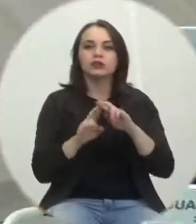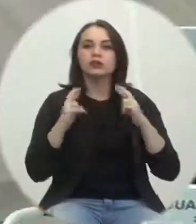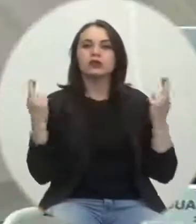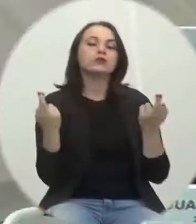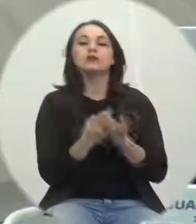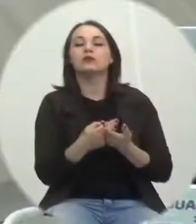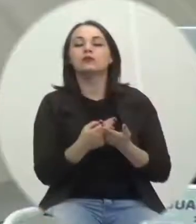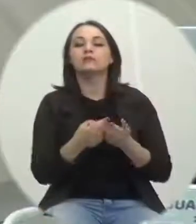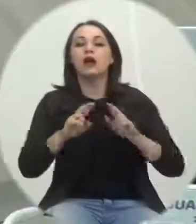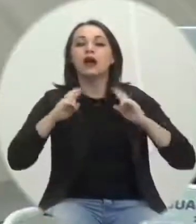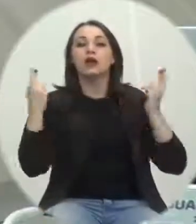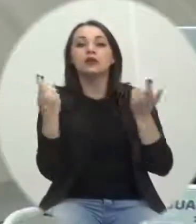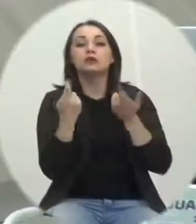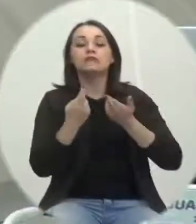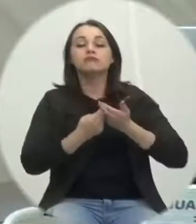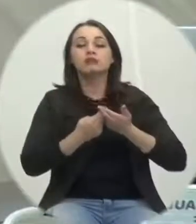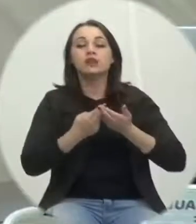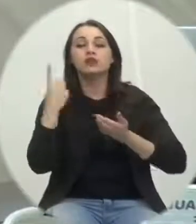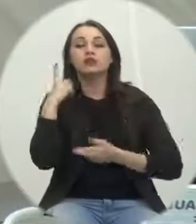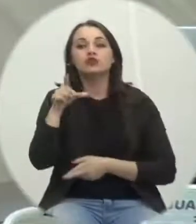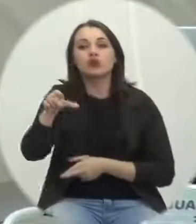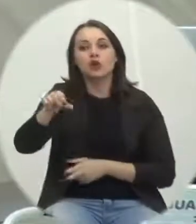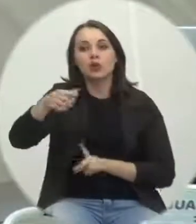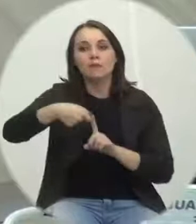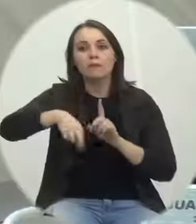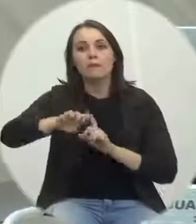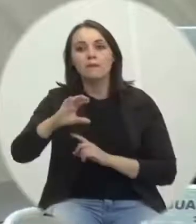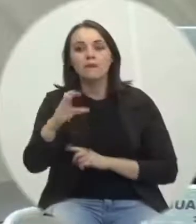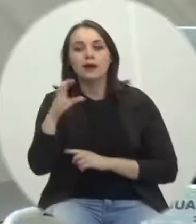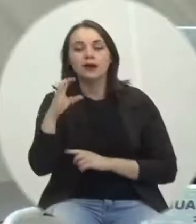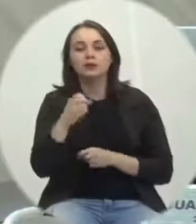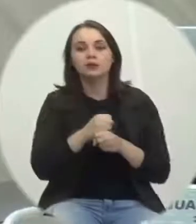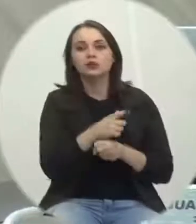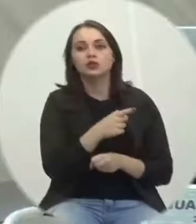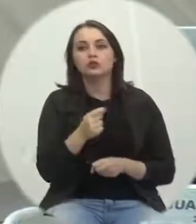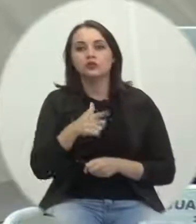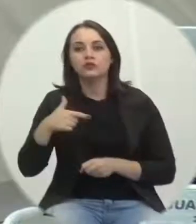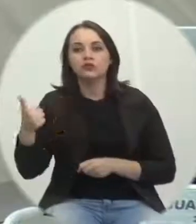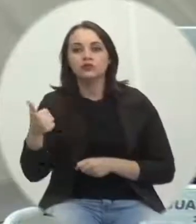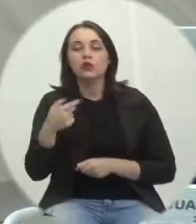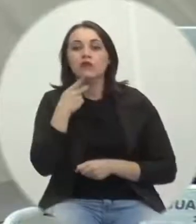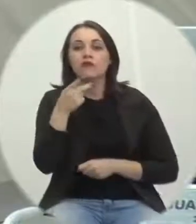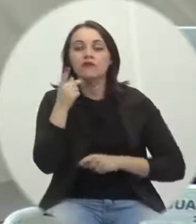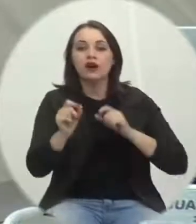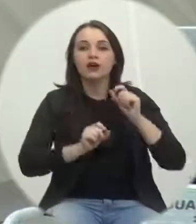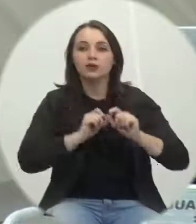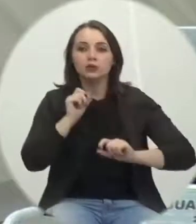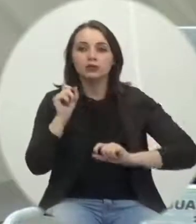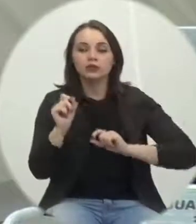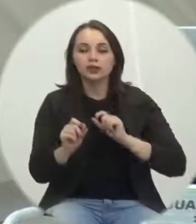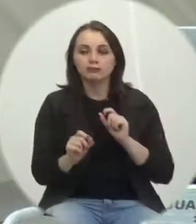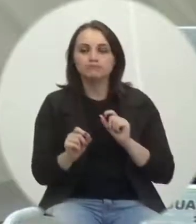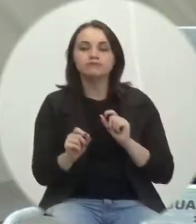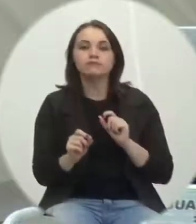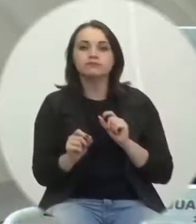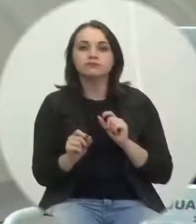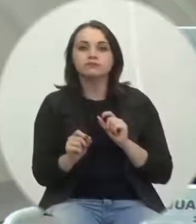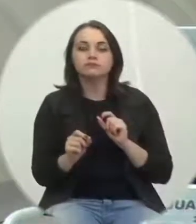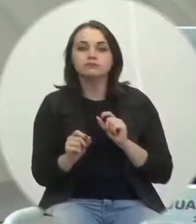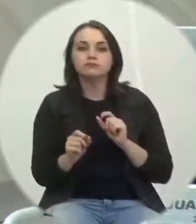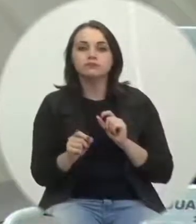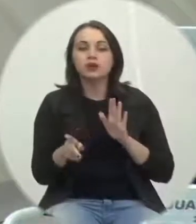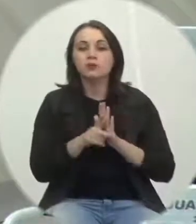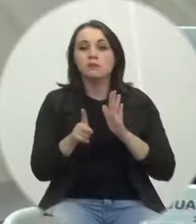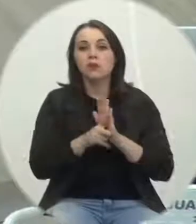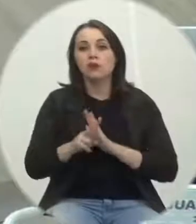Sessão ordinária do dia 9 de 3 de 2021. Expediente. Moção 002, barra 21, de autoria